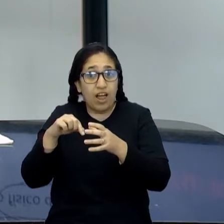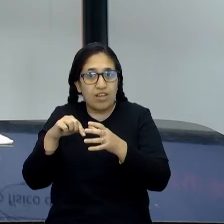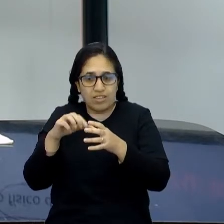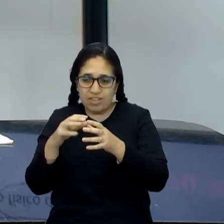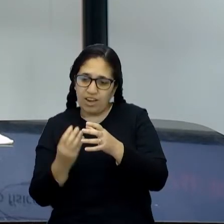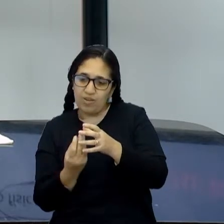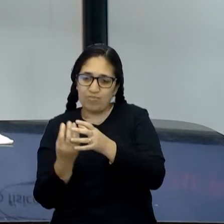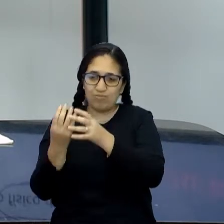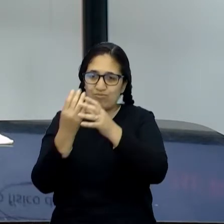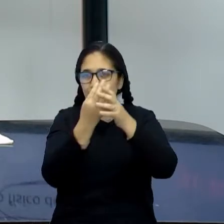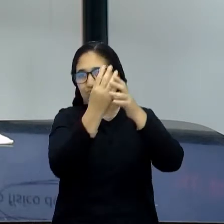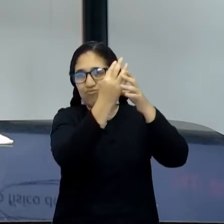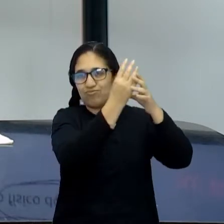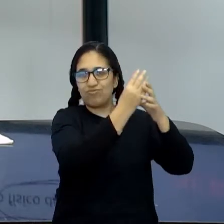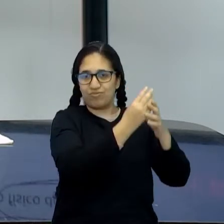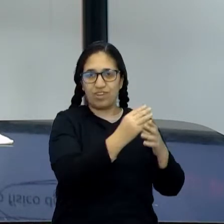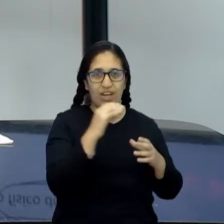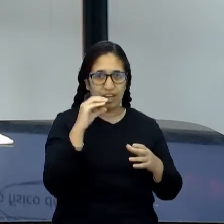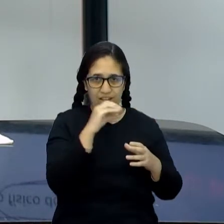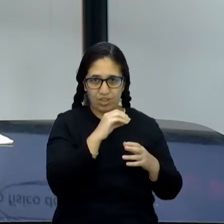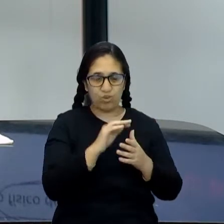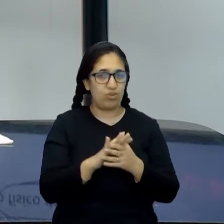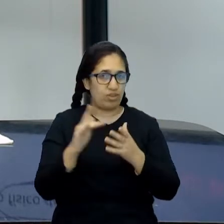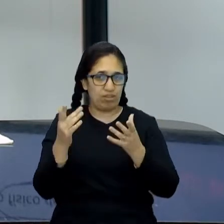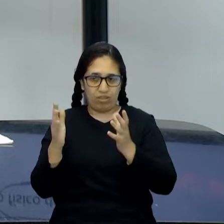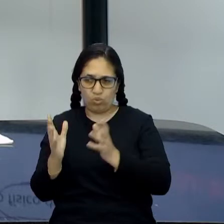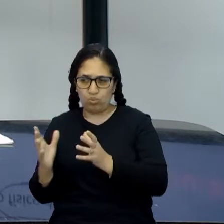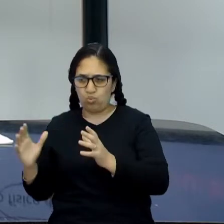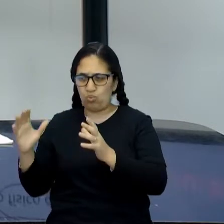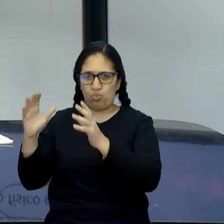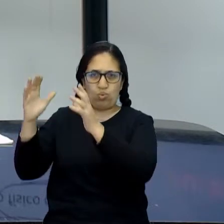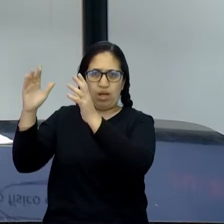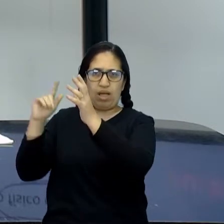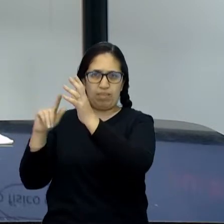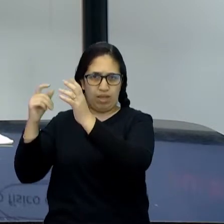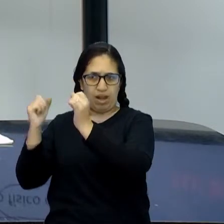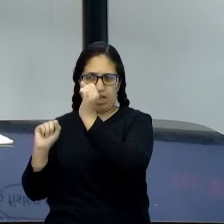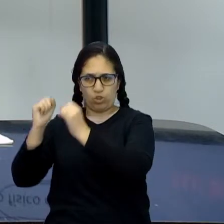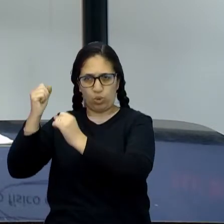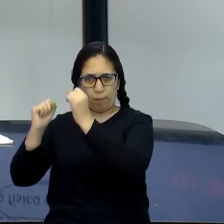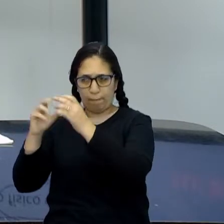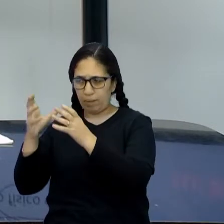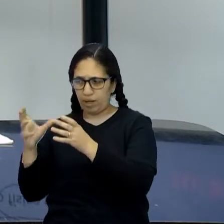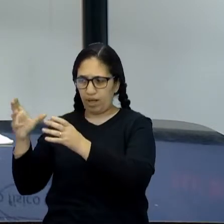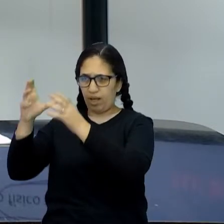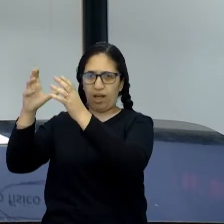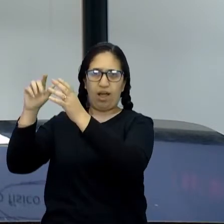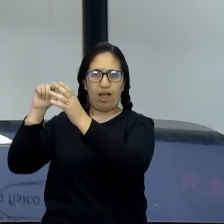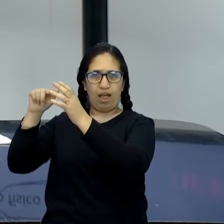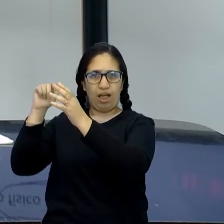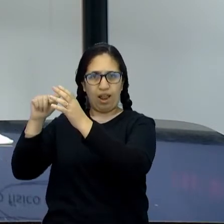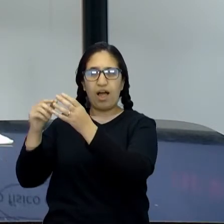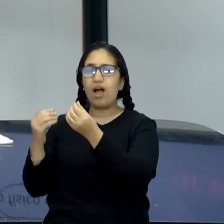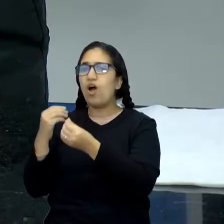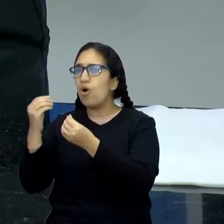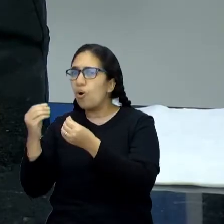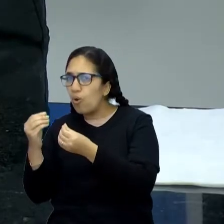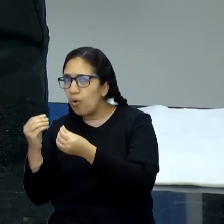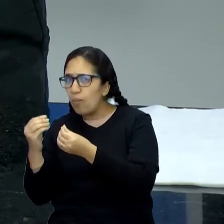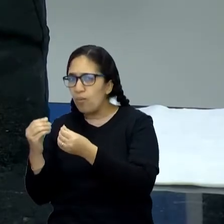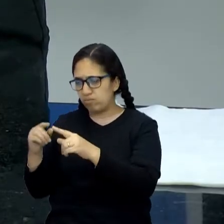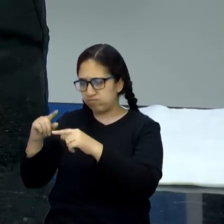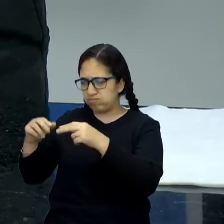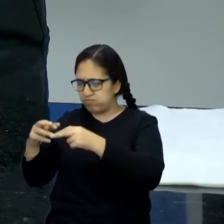ela passar, ela leva junto. Então, numa caldeira, né, num lugar, numa usina térmica, a gente oferece calor queimando um